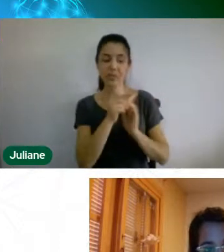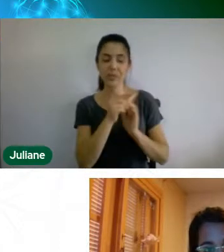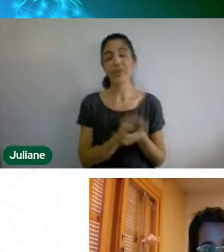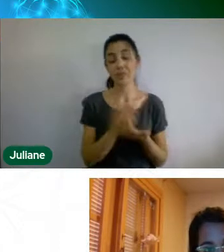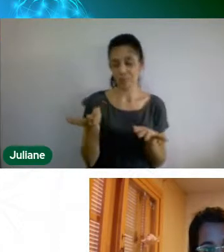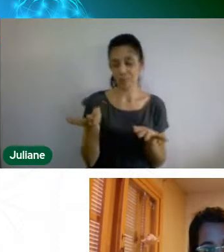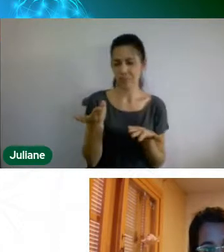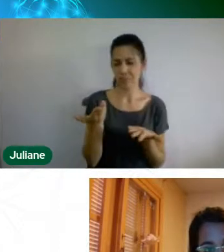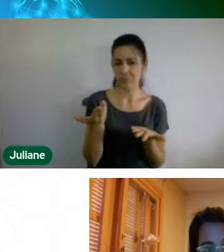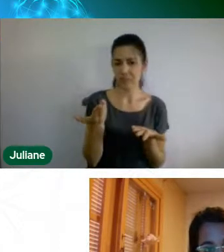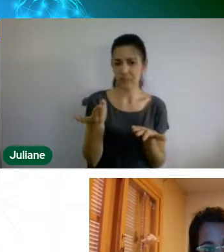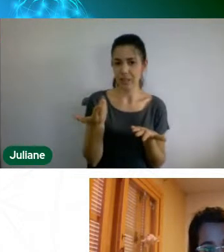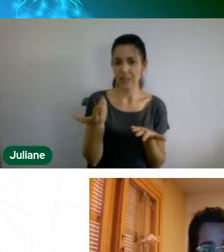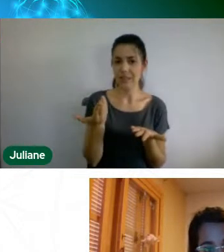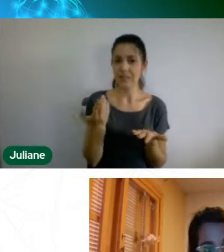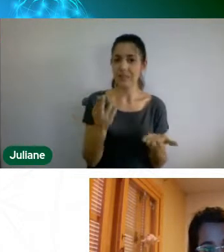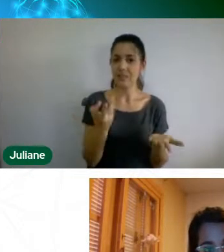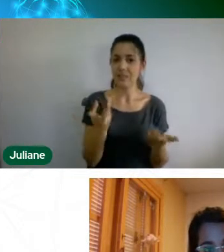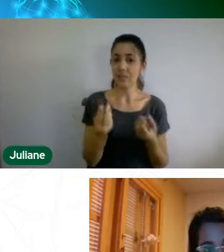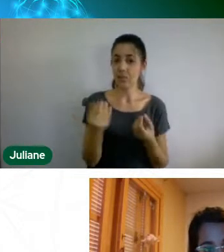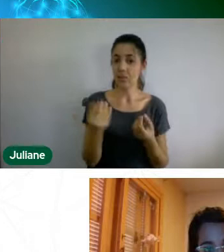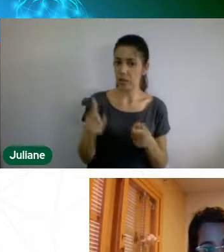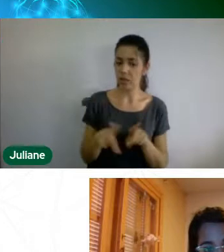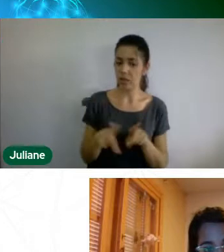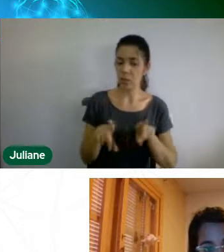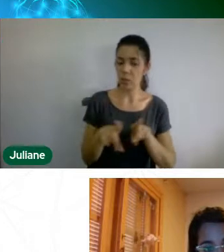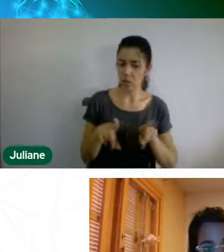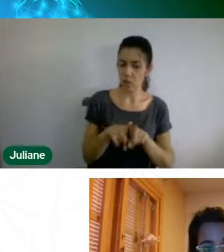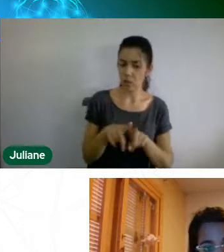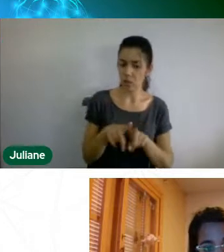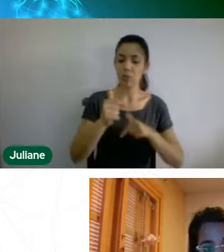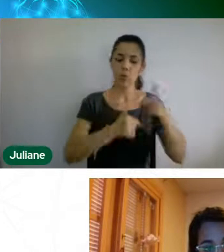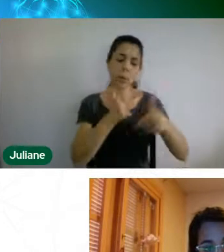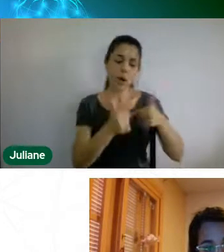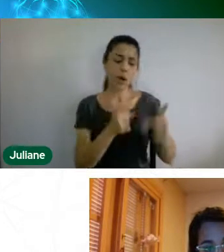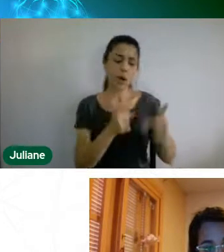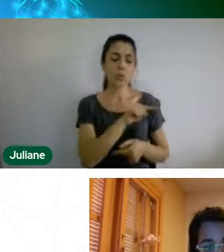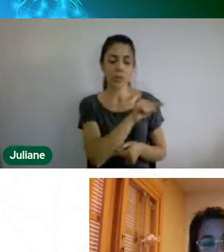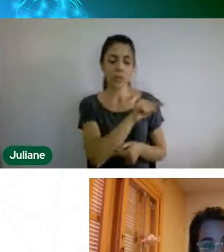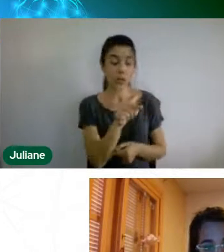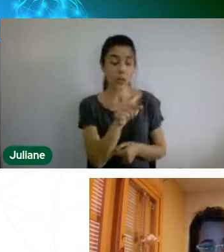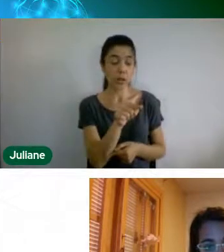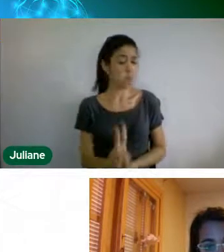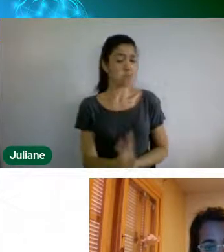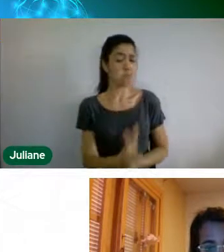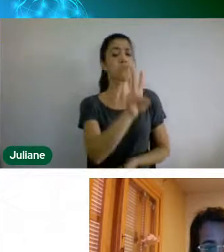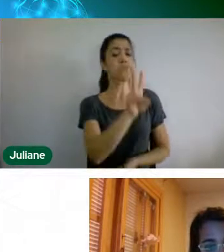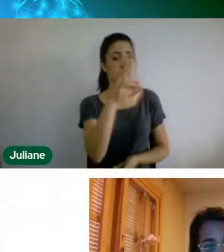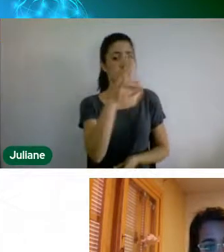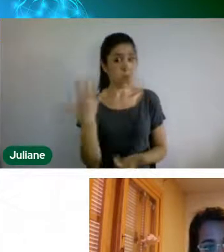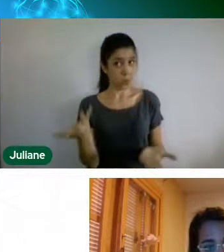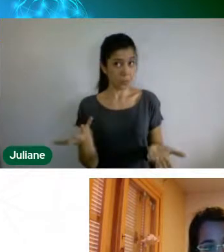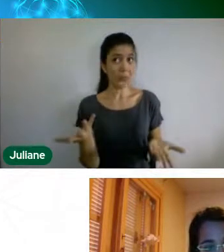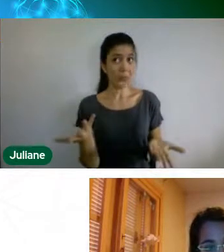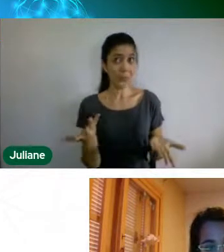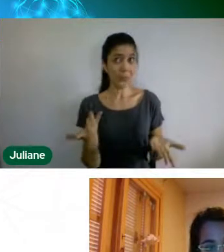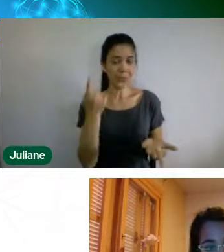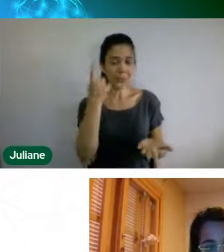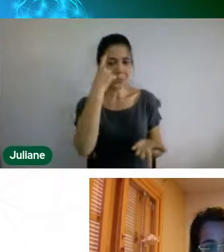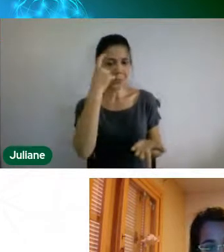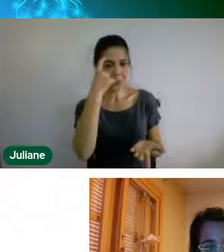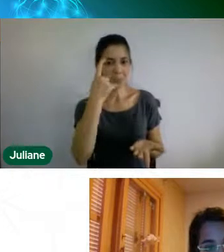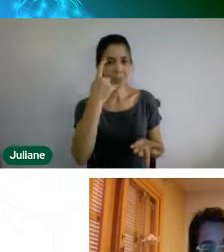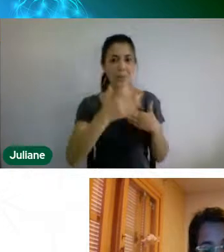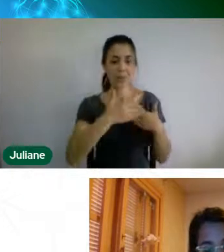isso valoriza aí o trabalho que vocês estão fazendo, e até possibilita daqui um pouco acesso a recursos, por conta